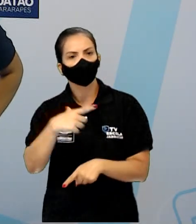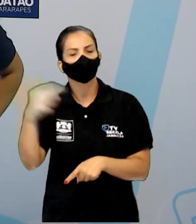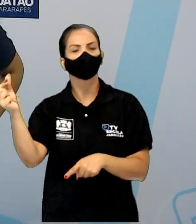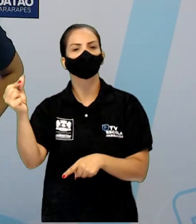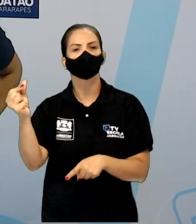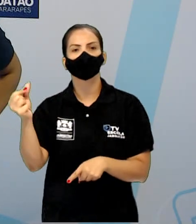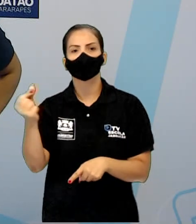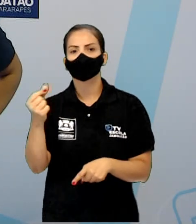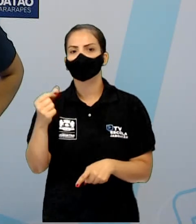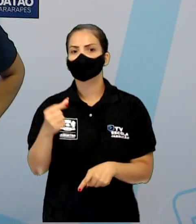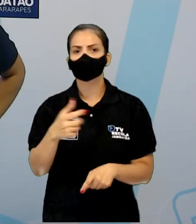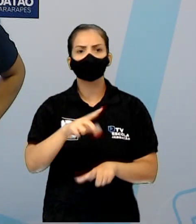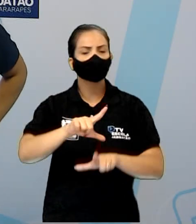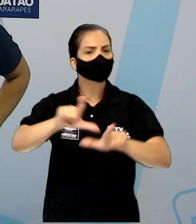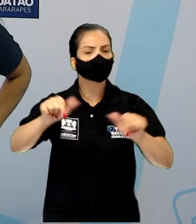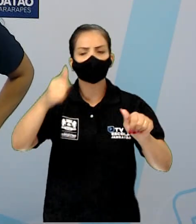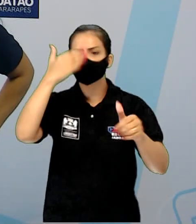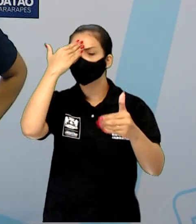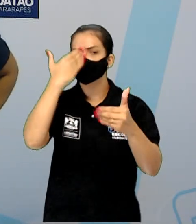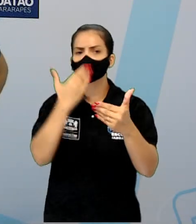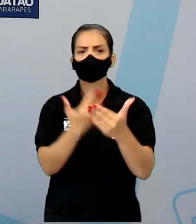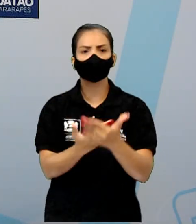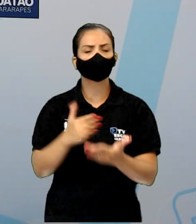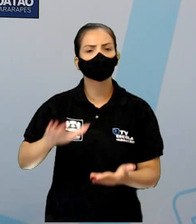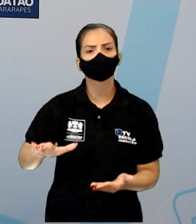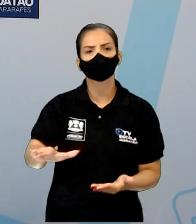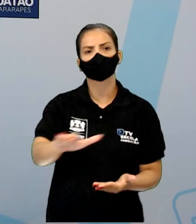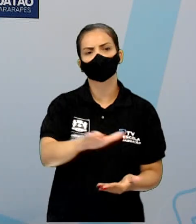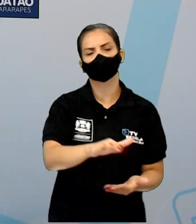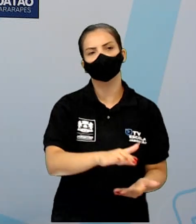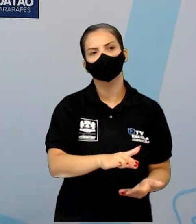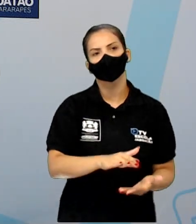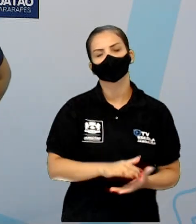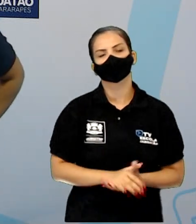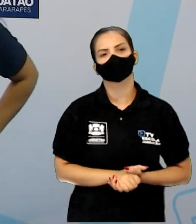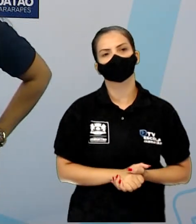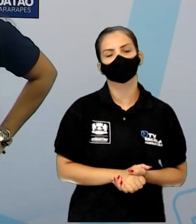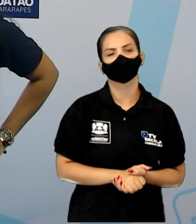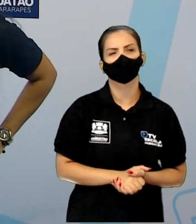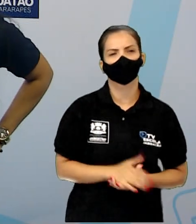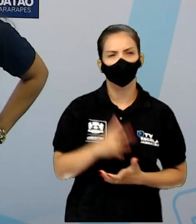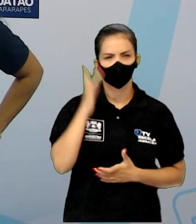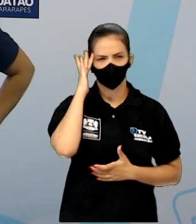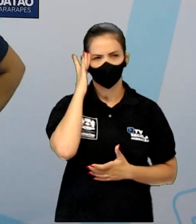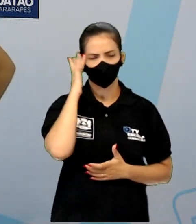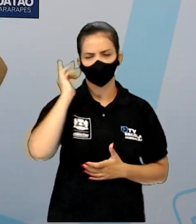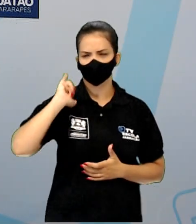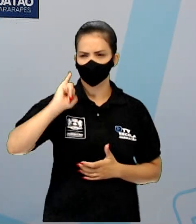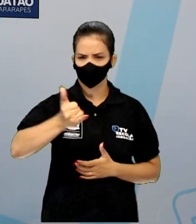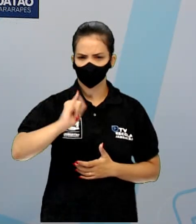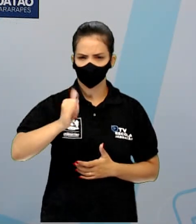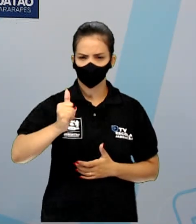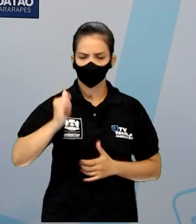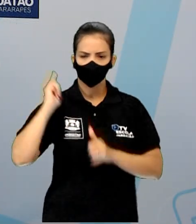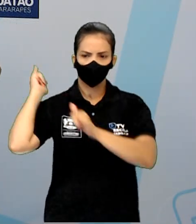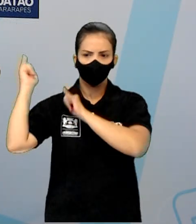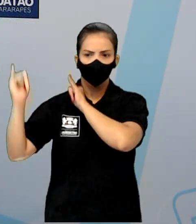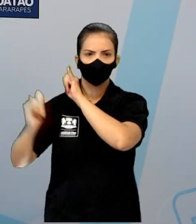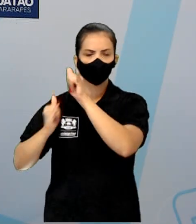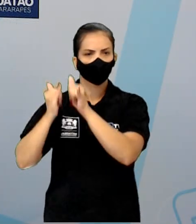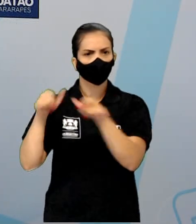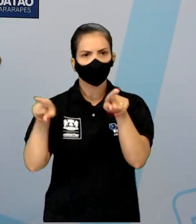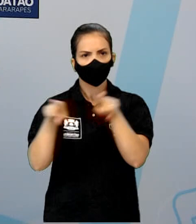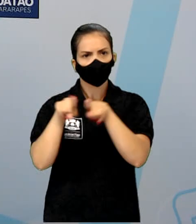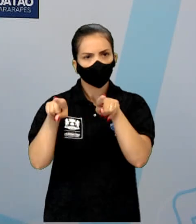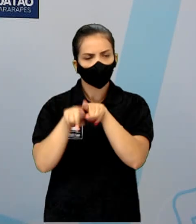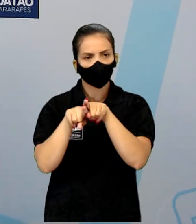Vamos para o próximo? Agora, professora, eu acho que conto e lenda é a mesma coisa. Sabia que eu pensava isso também. Mas